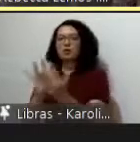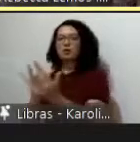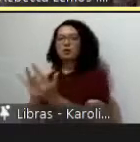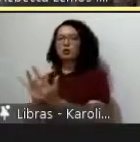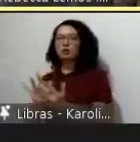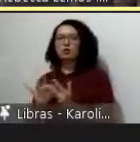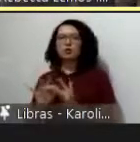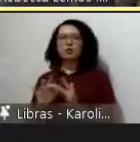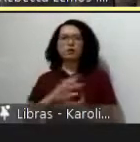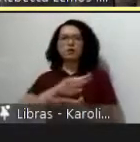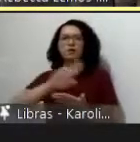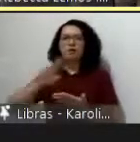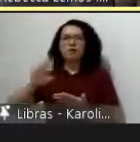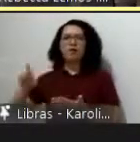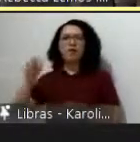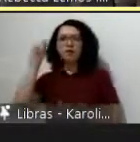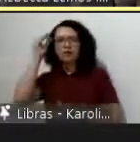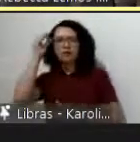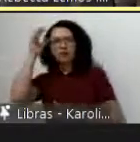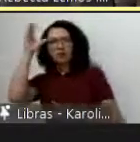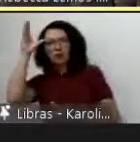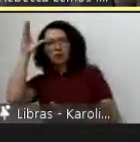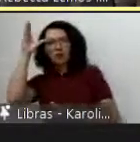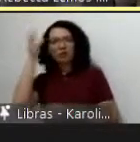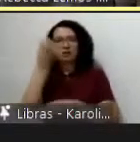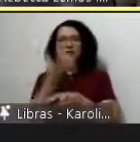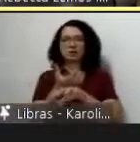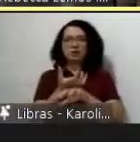diversas disciplinas